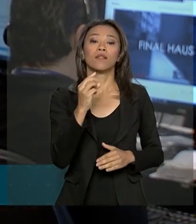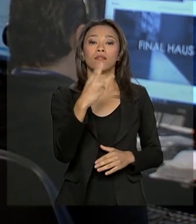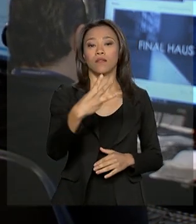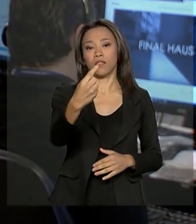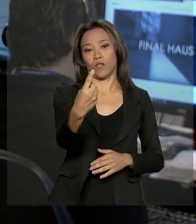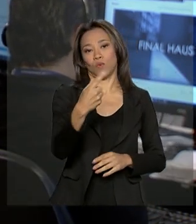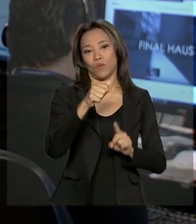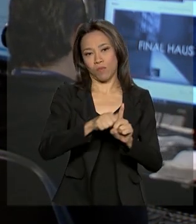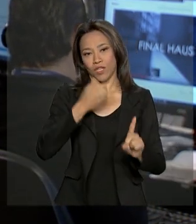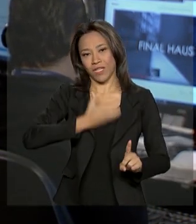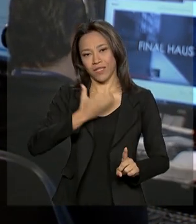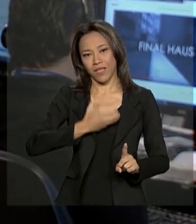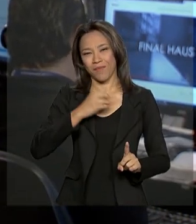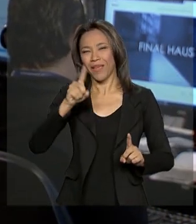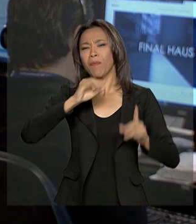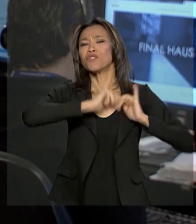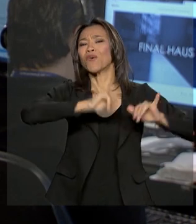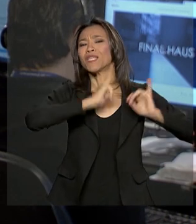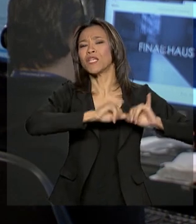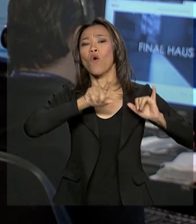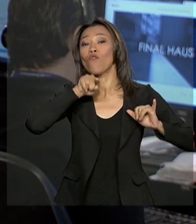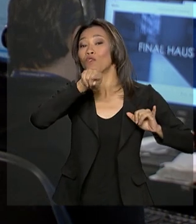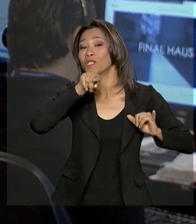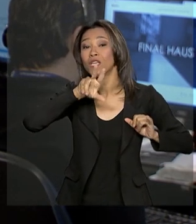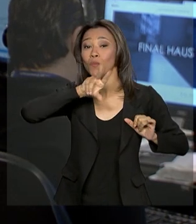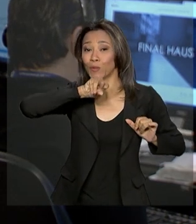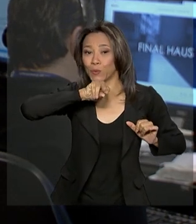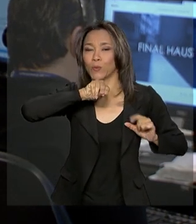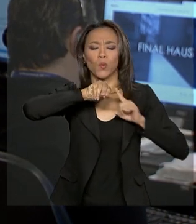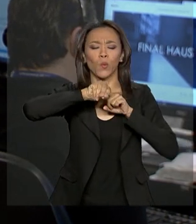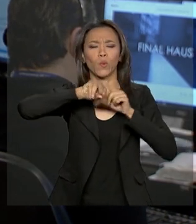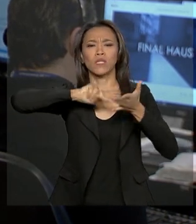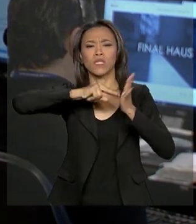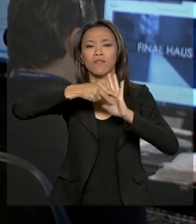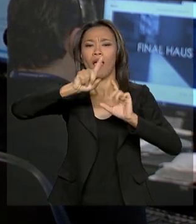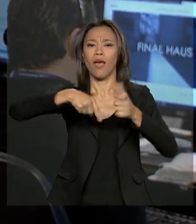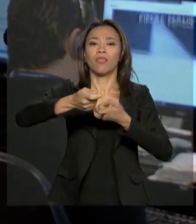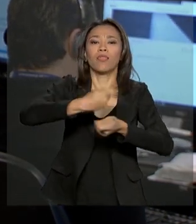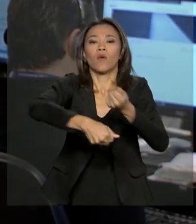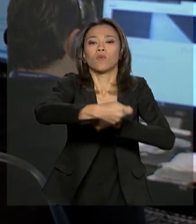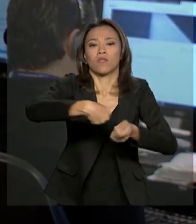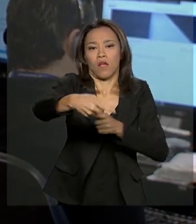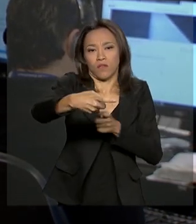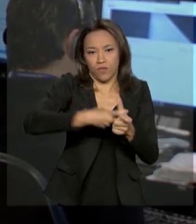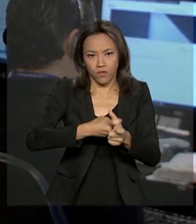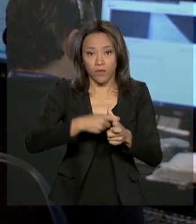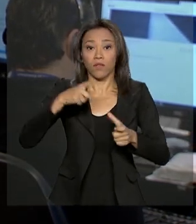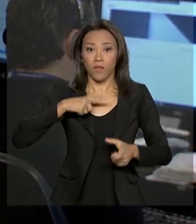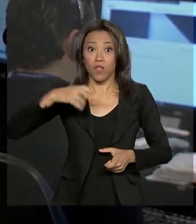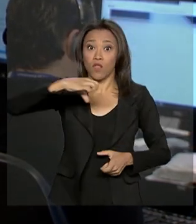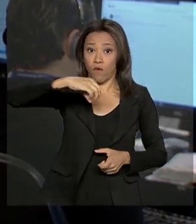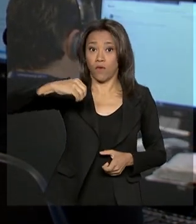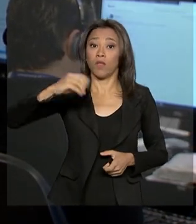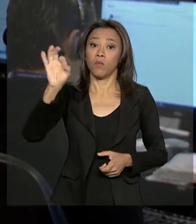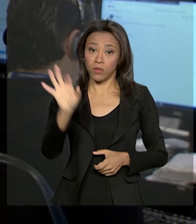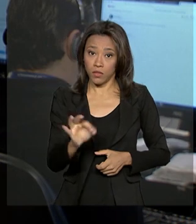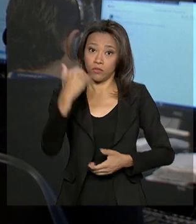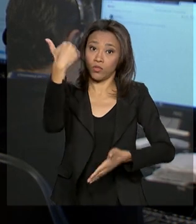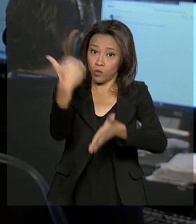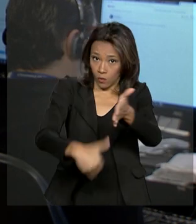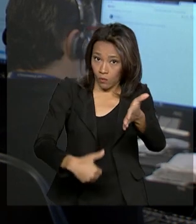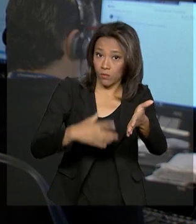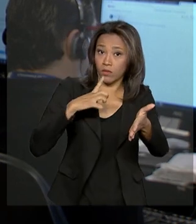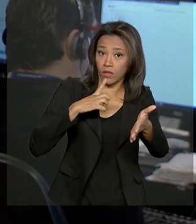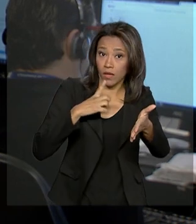campanha Você no Azul de renegociação das dívidas. O banco oferece até 90% de desconto para liquidação de